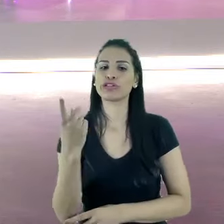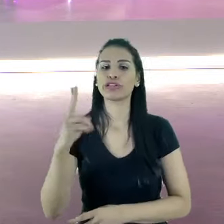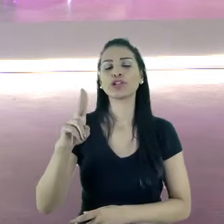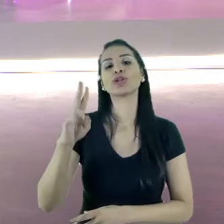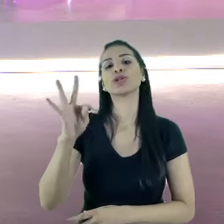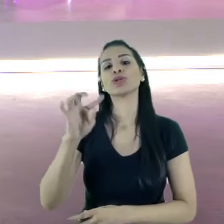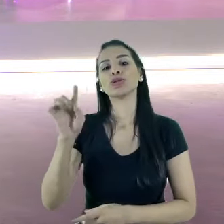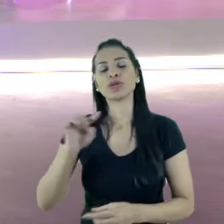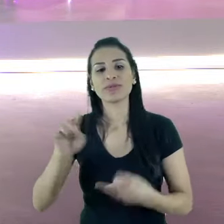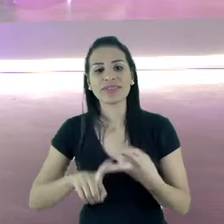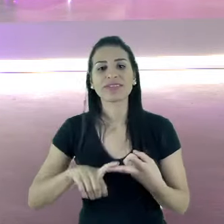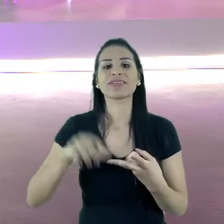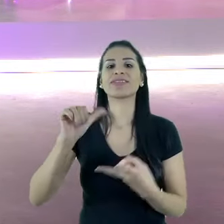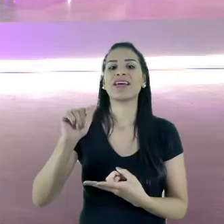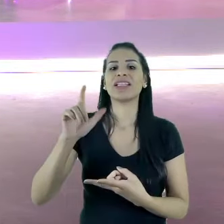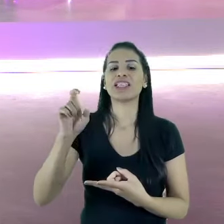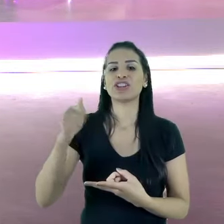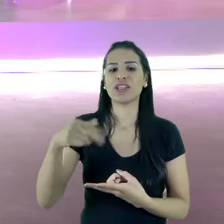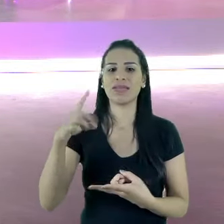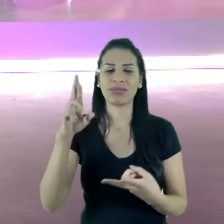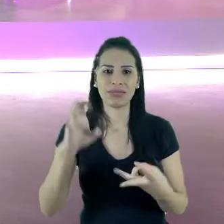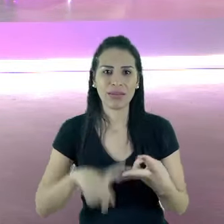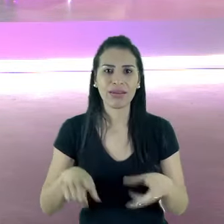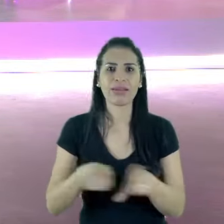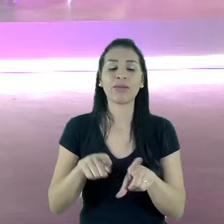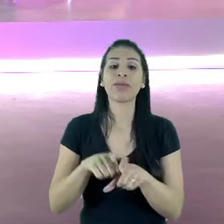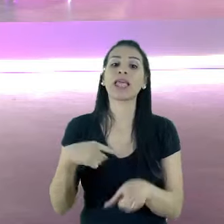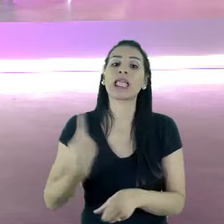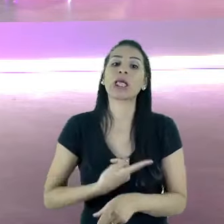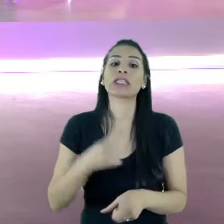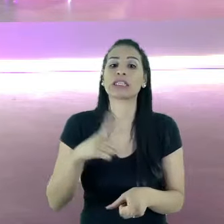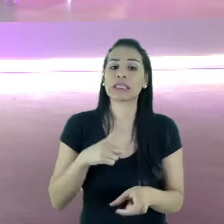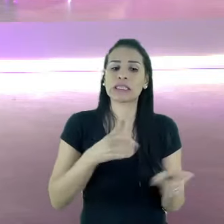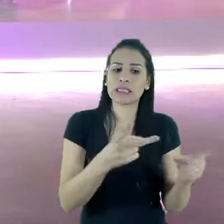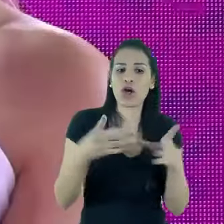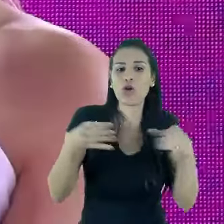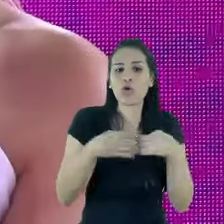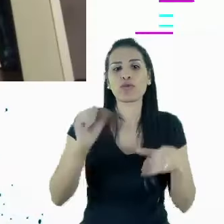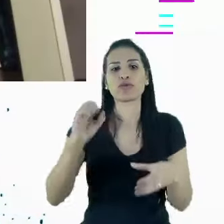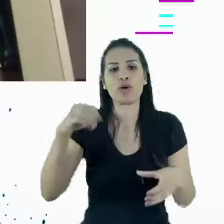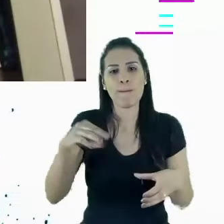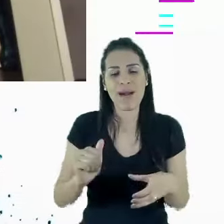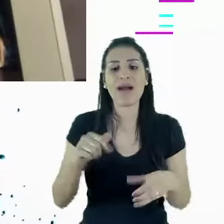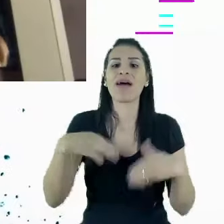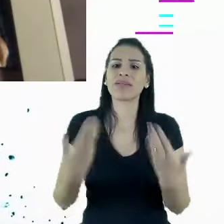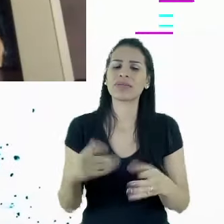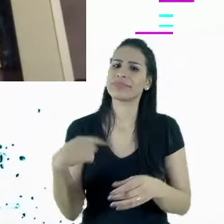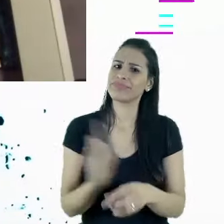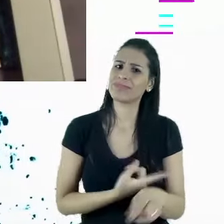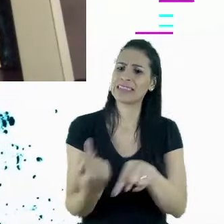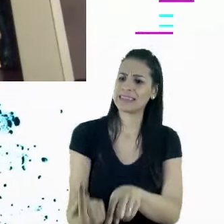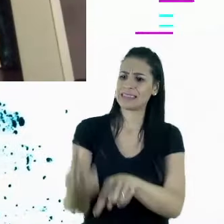essa história. Também fomos os primeiros a vender, na época farm do Grupo Soma, hoje. Então, a gente vem lá de trás, quando a gente acreditava